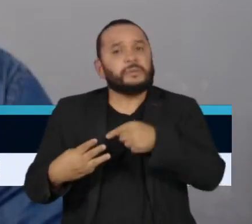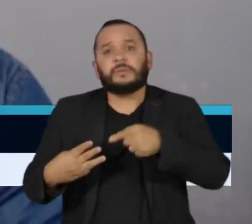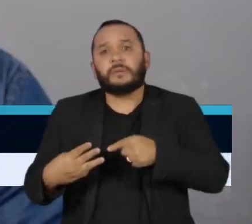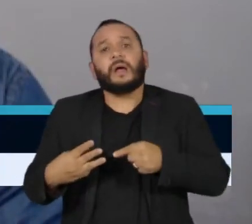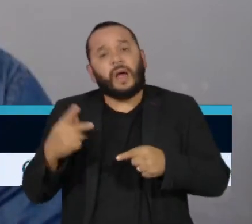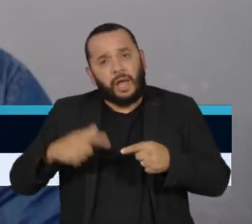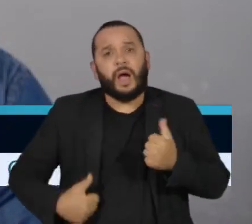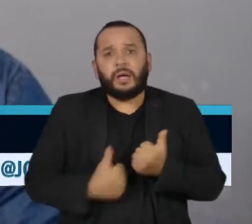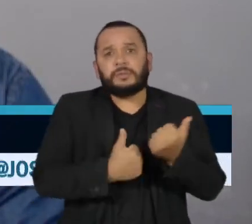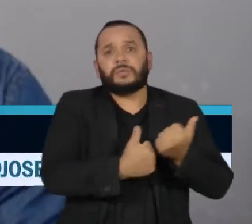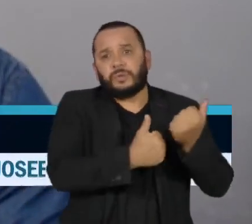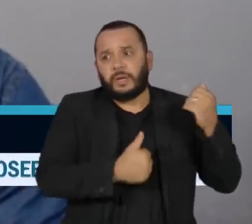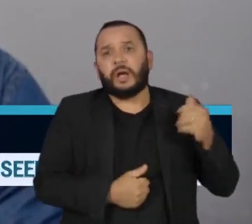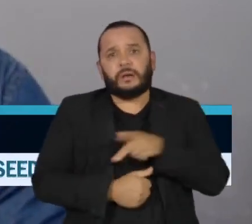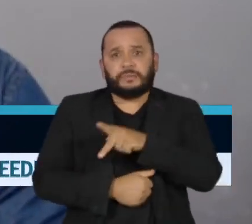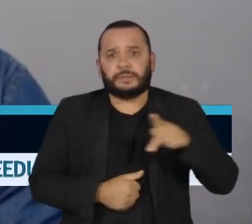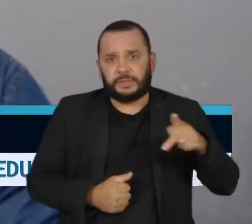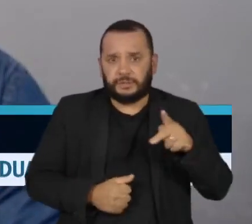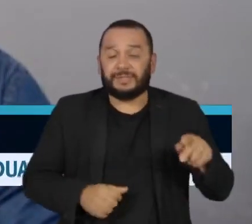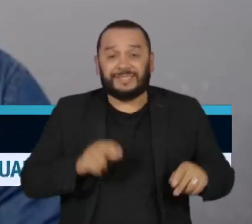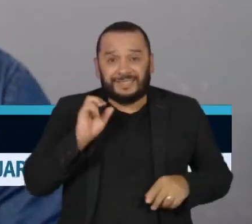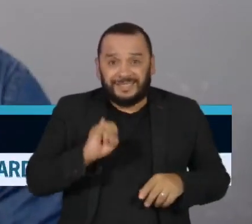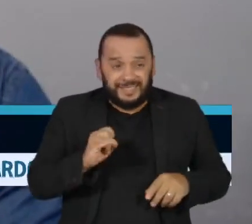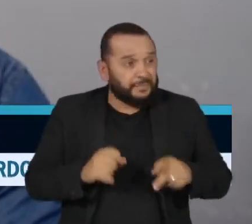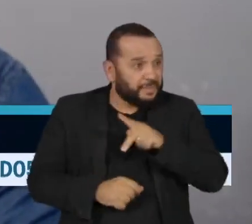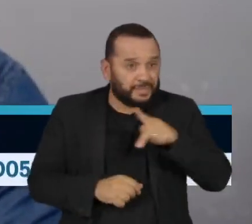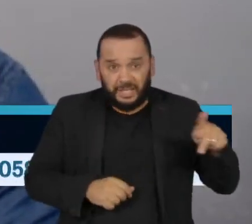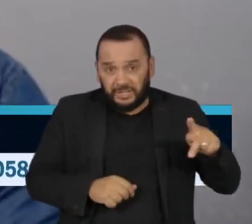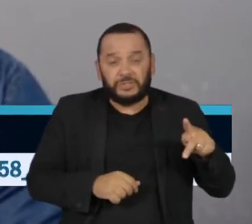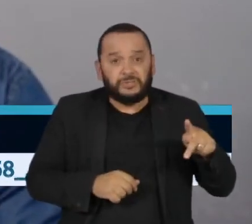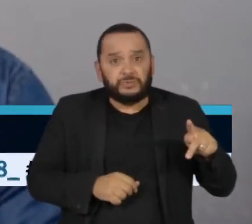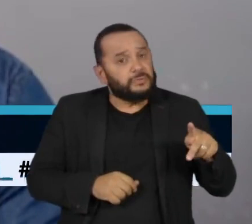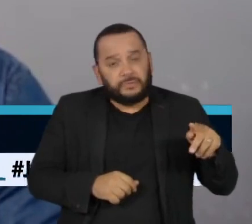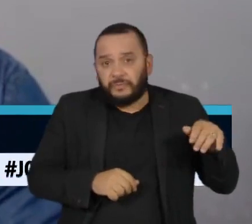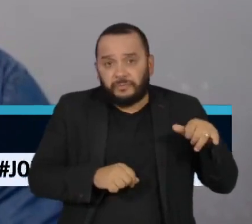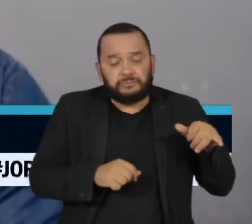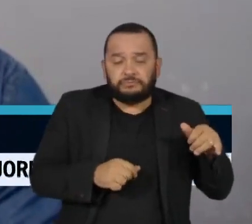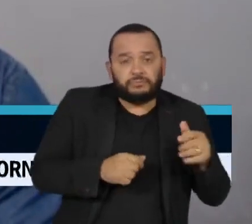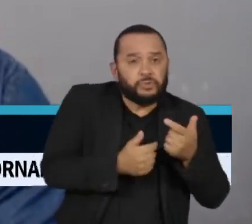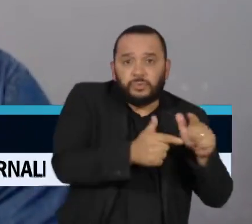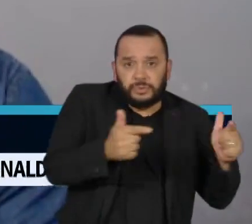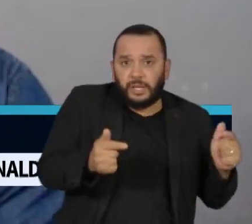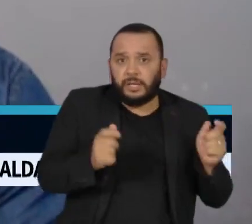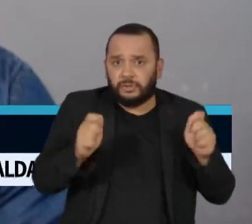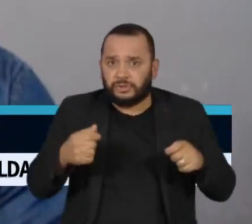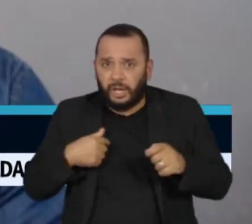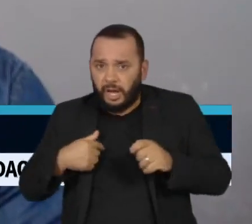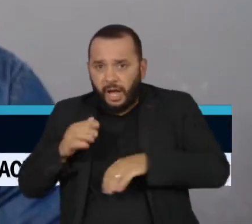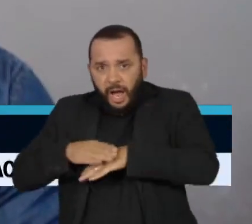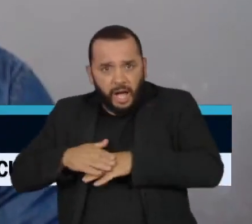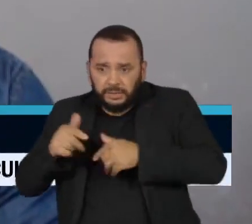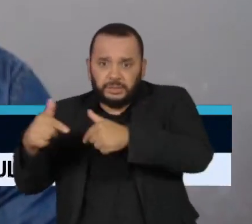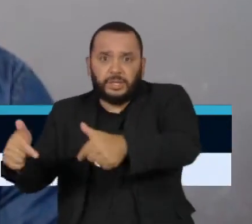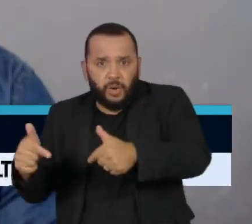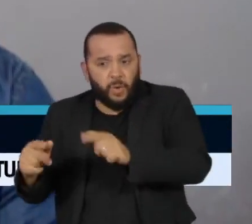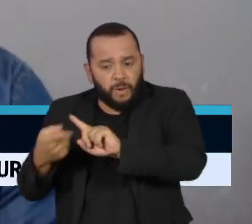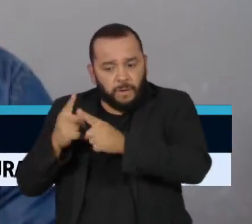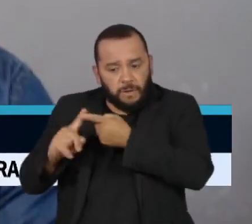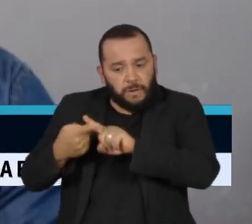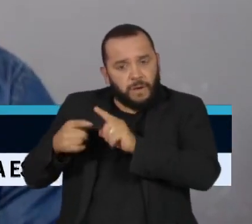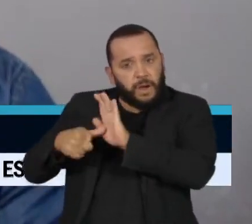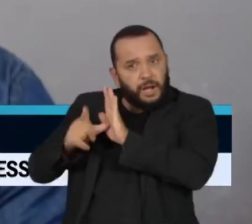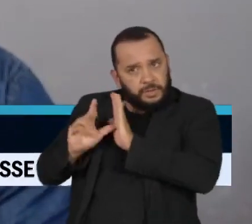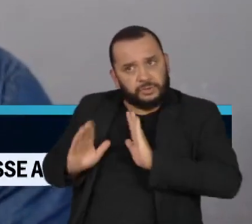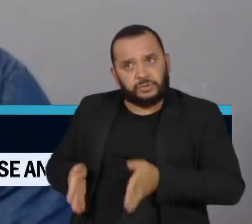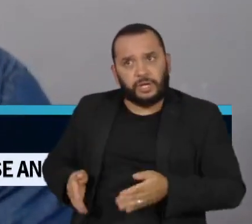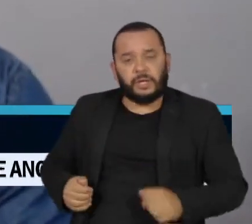presidente e, na vacância do presidente, cumprir aquelas determinações das políticas já desenhadas. E o vice